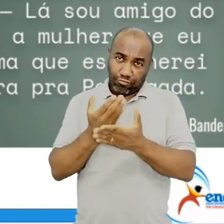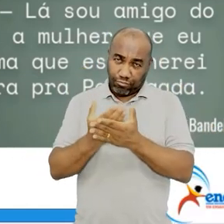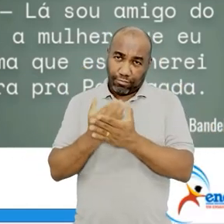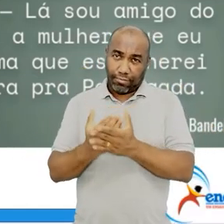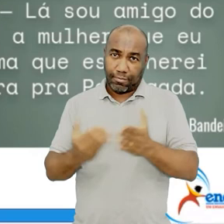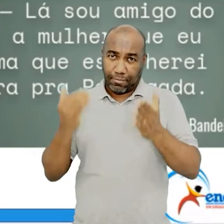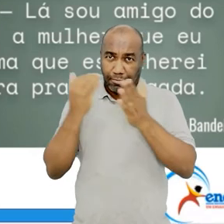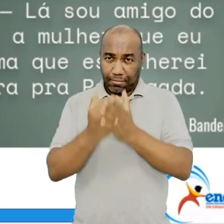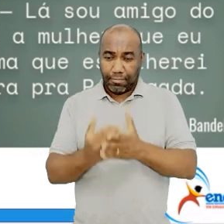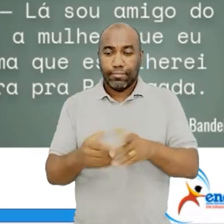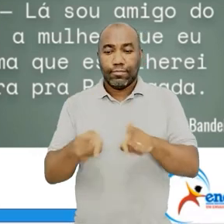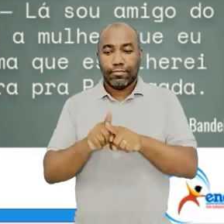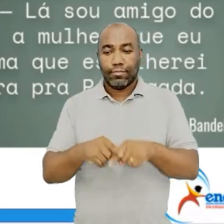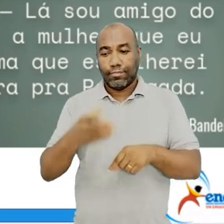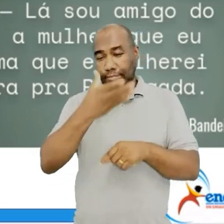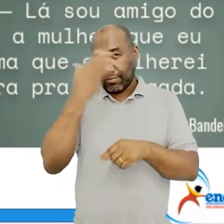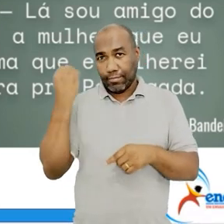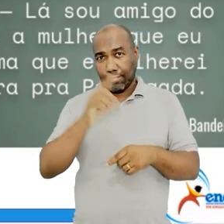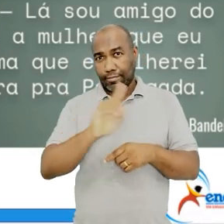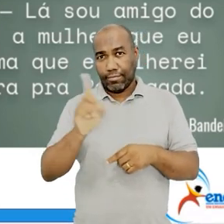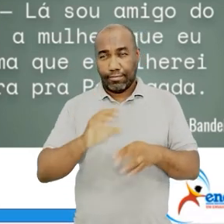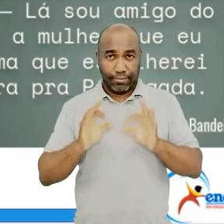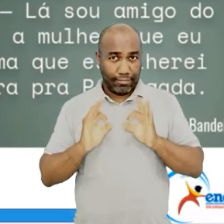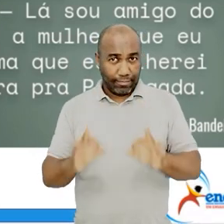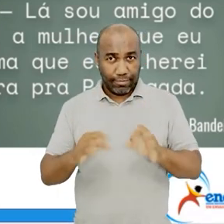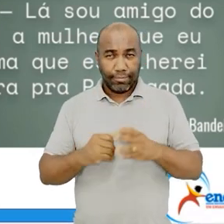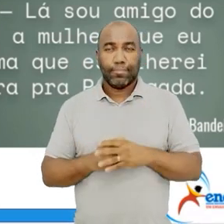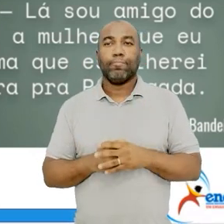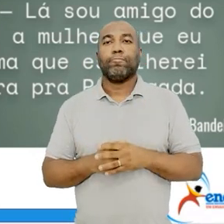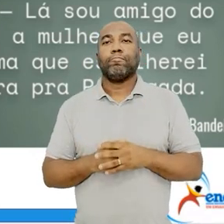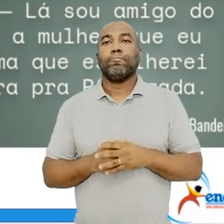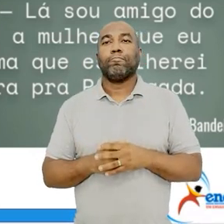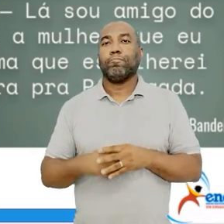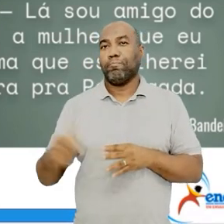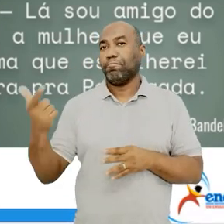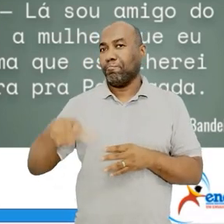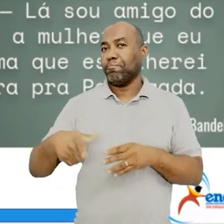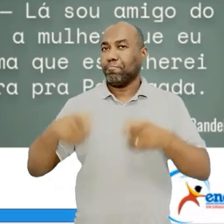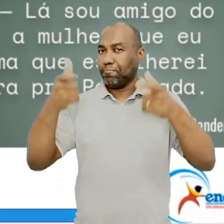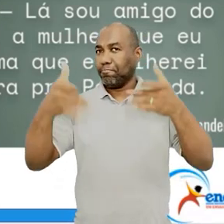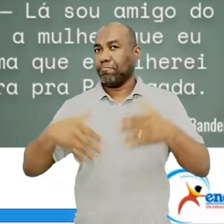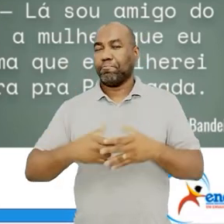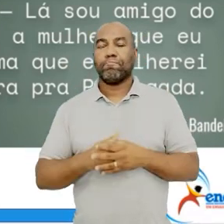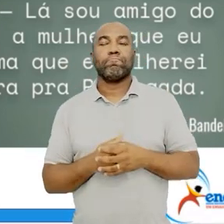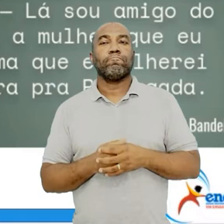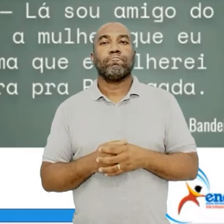Do autor. Não deixe de anotar sobre isso. Mais adiante.